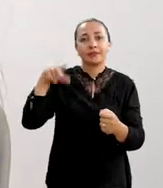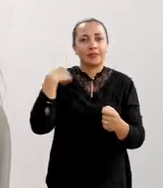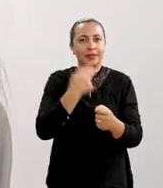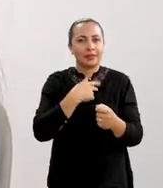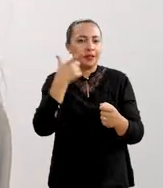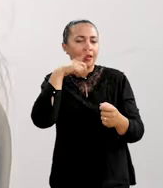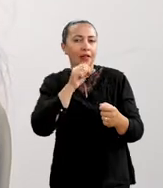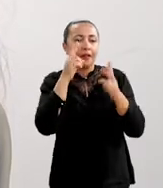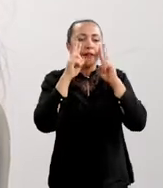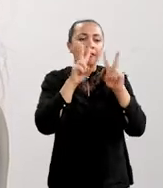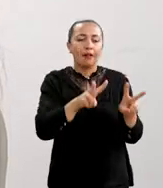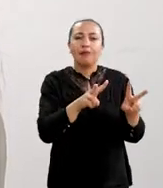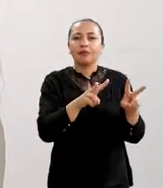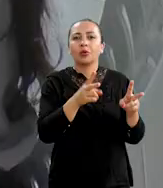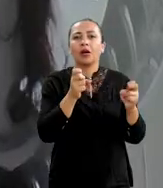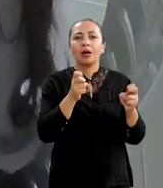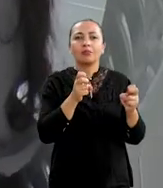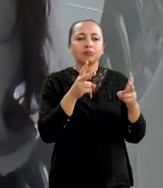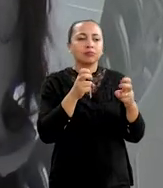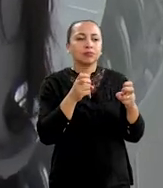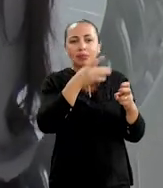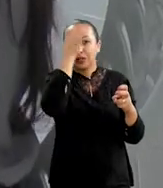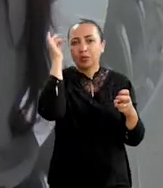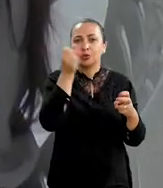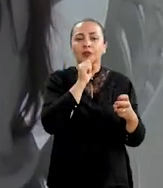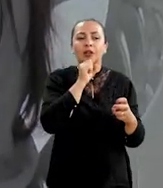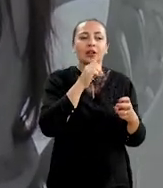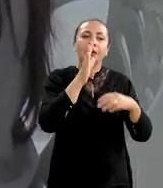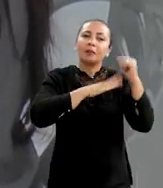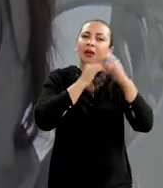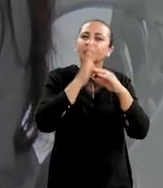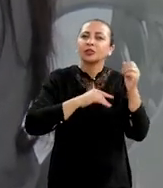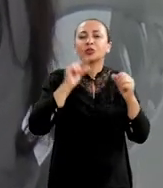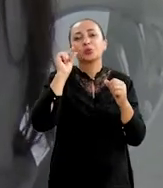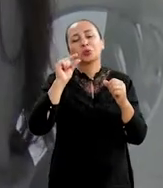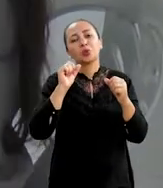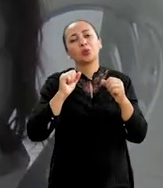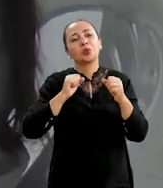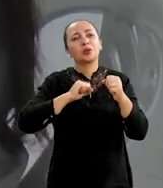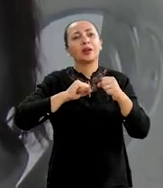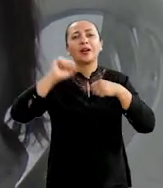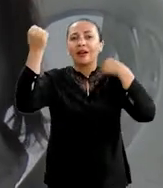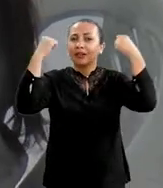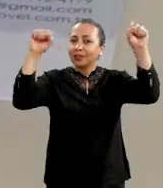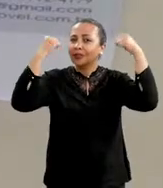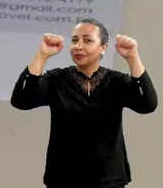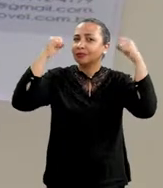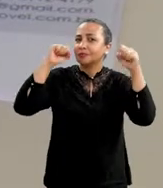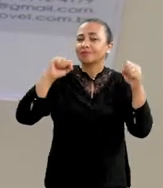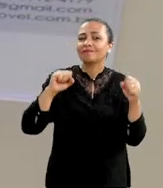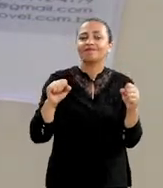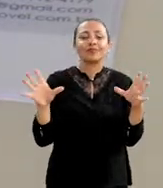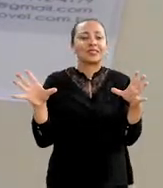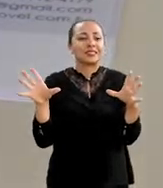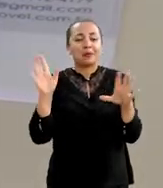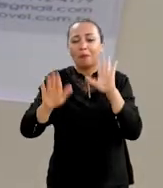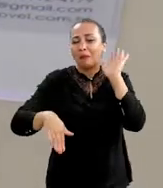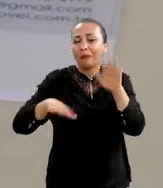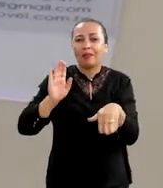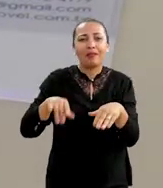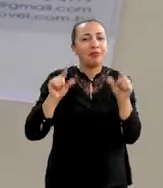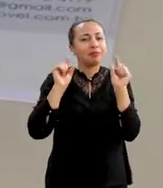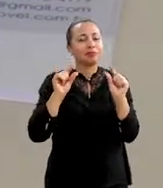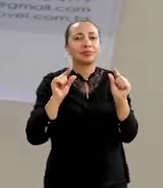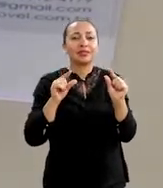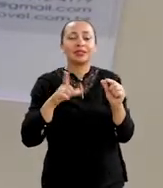melhorar. Então, a gente consegue ver, por exemplo, idosos que praticam muito pouca atividade física, que acumulam poucos passos por